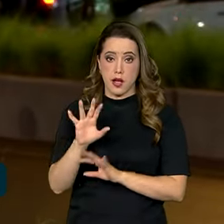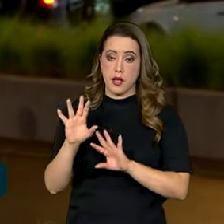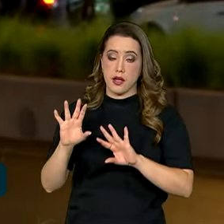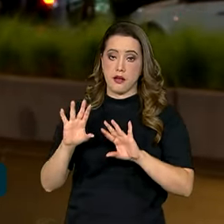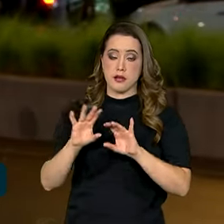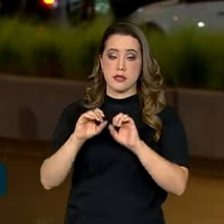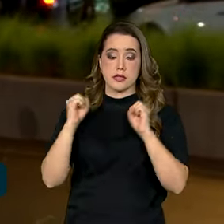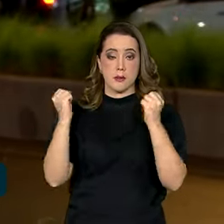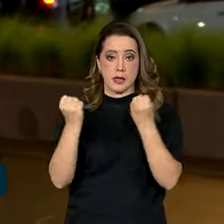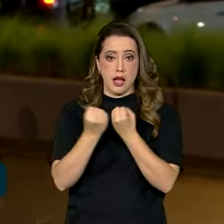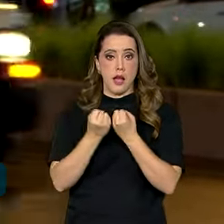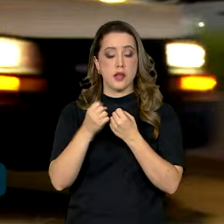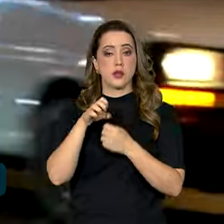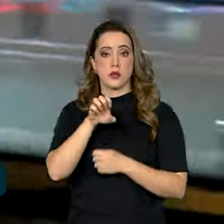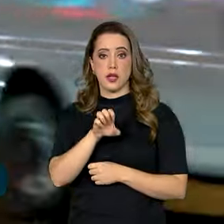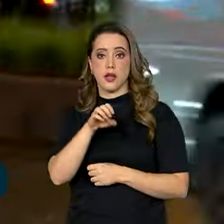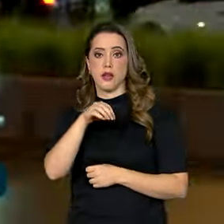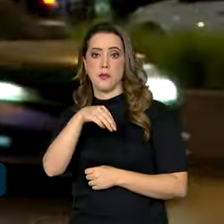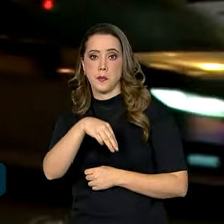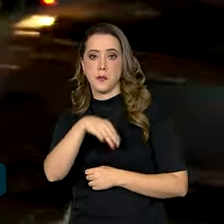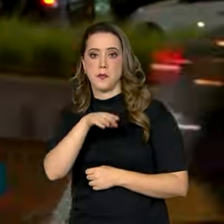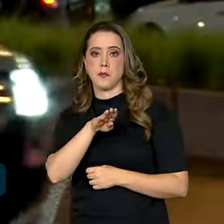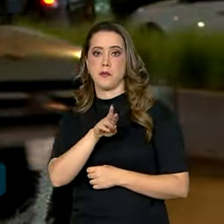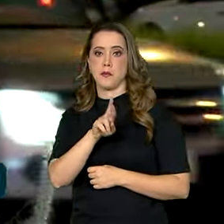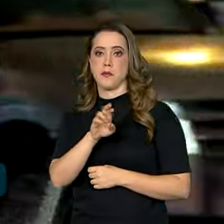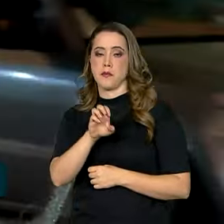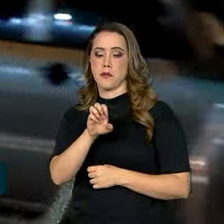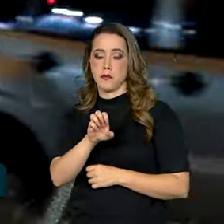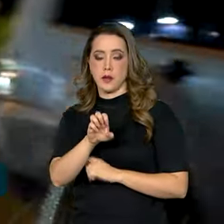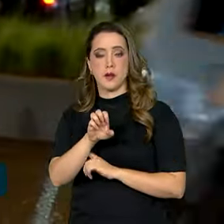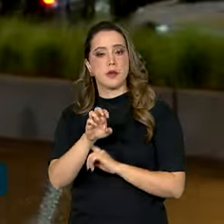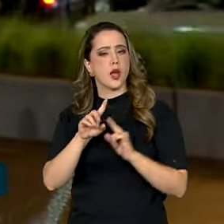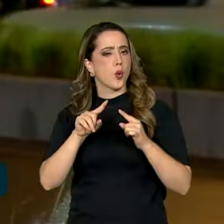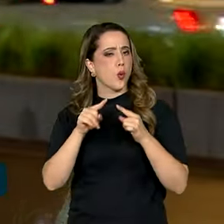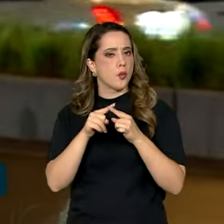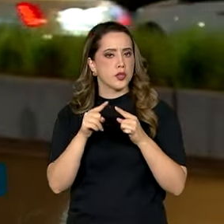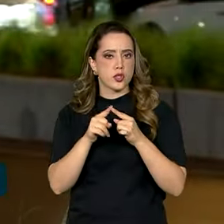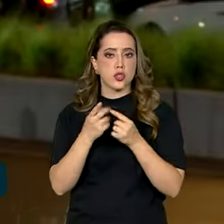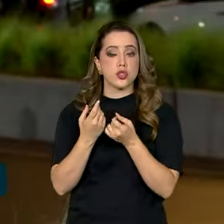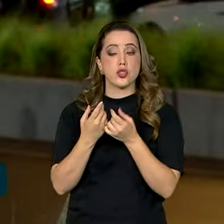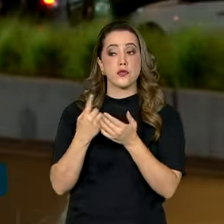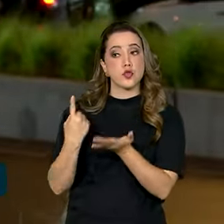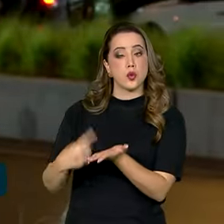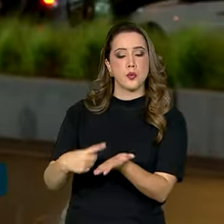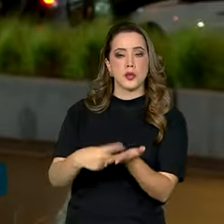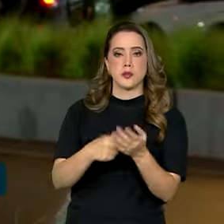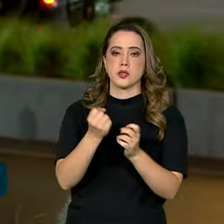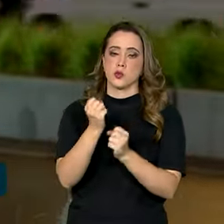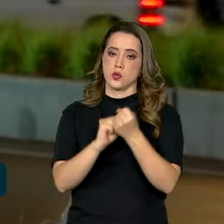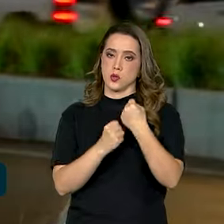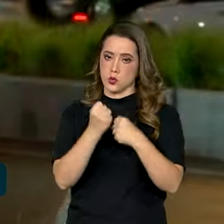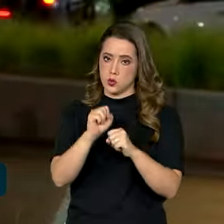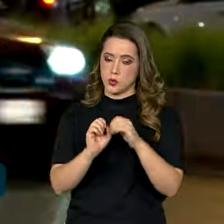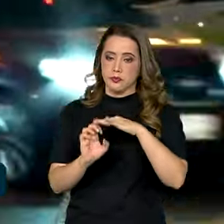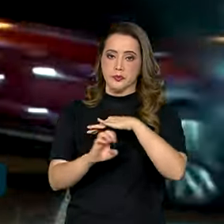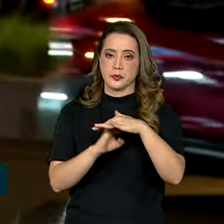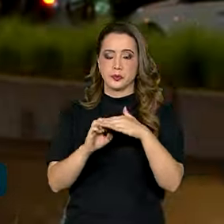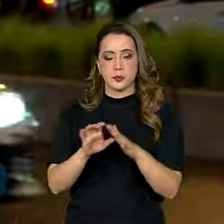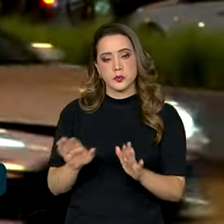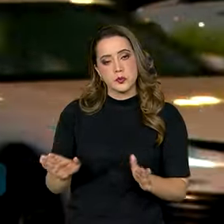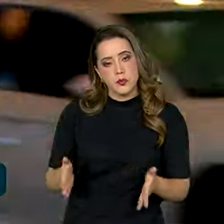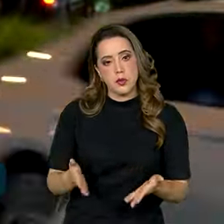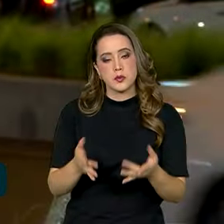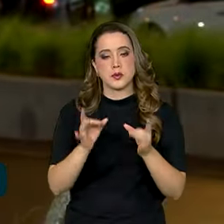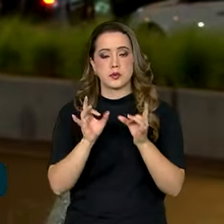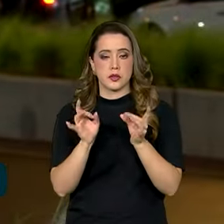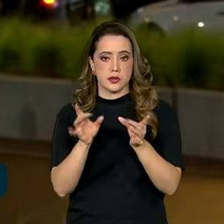Embraer, que terá como principal objetivo firmar parcerias com a indústria e empresas sauditas para promoção e